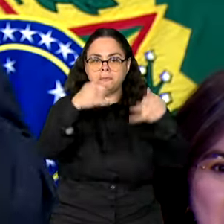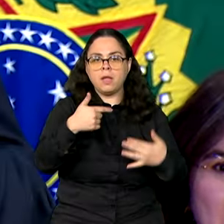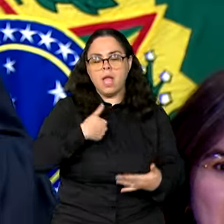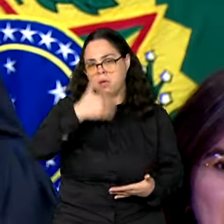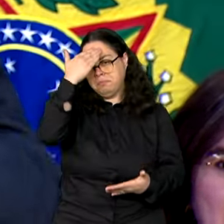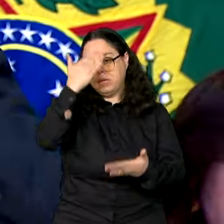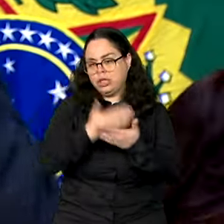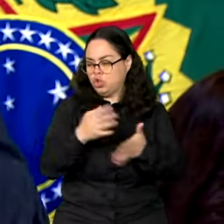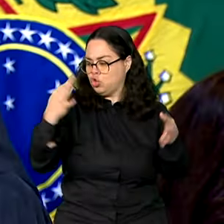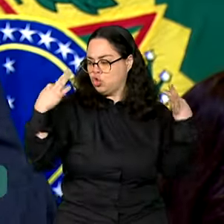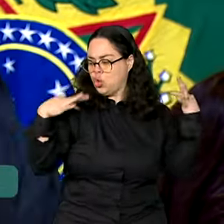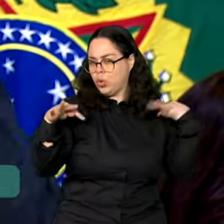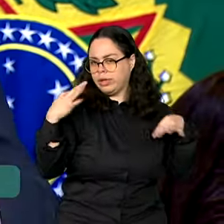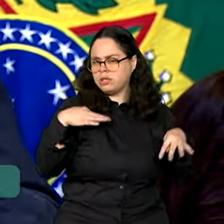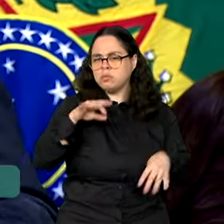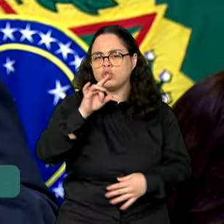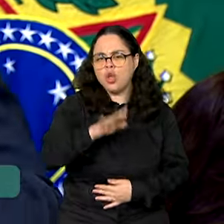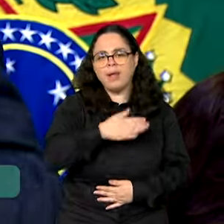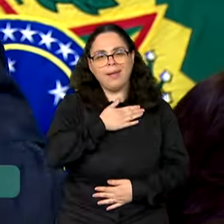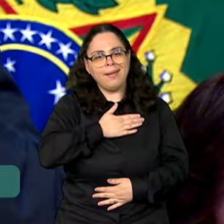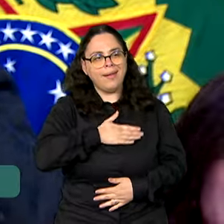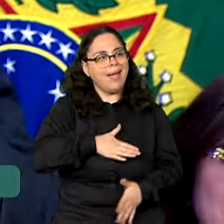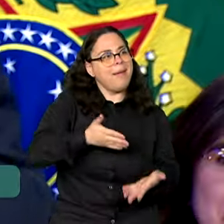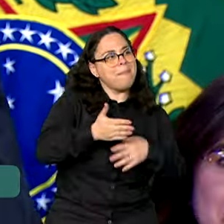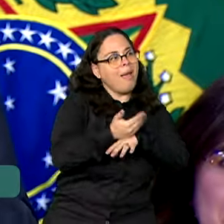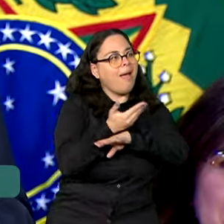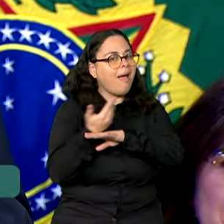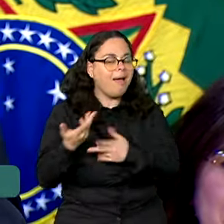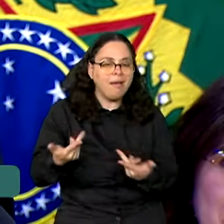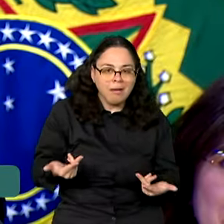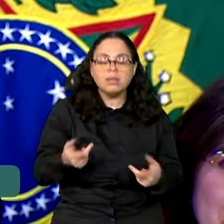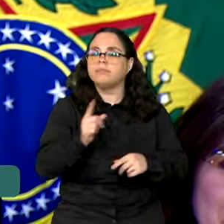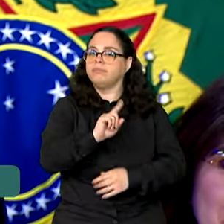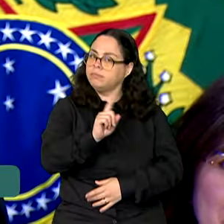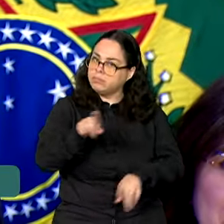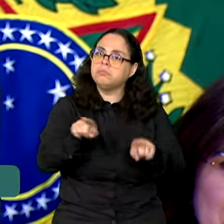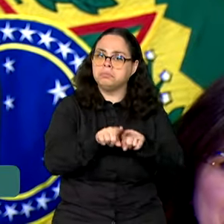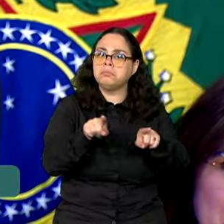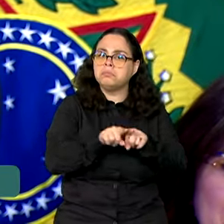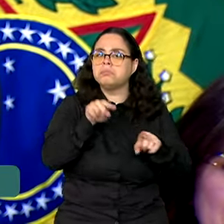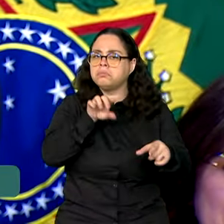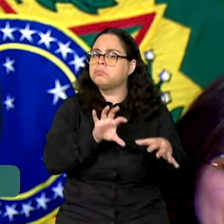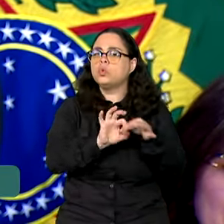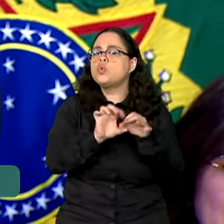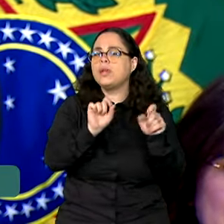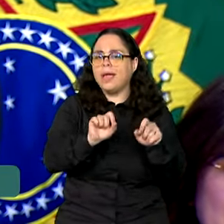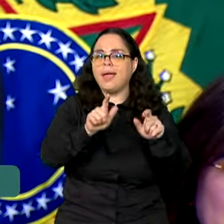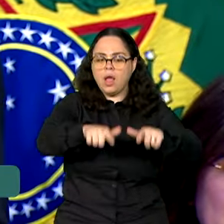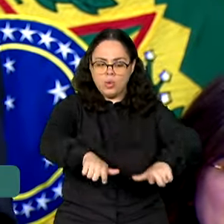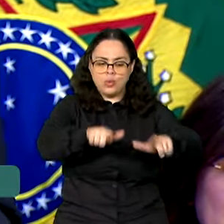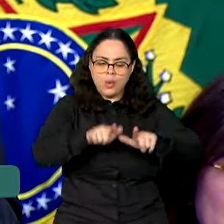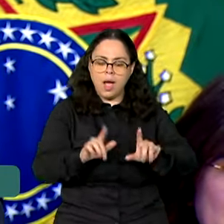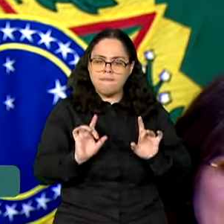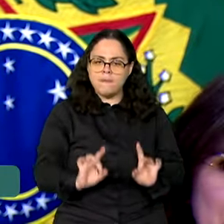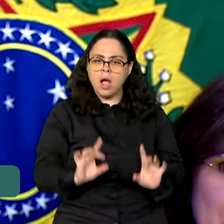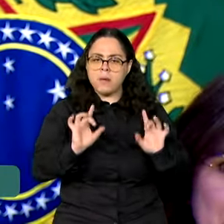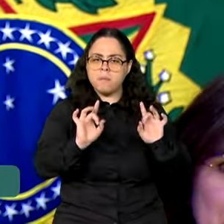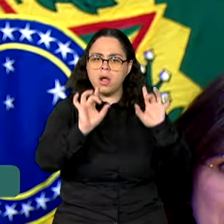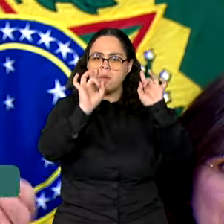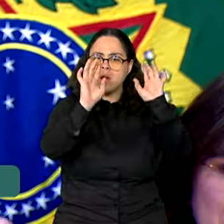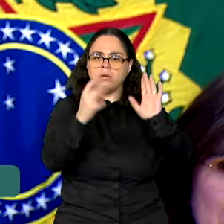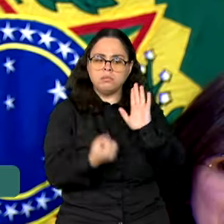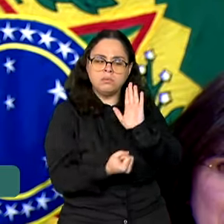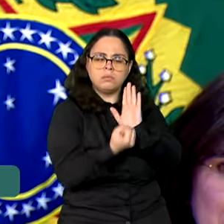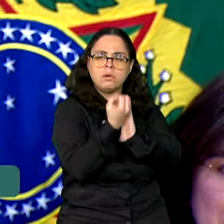não apenas como fonte de lazer, como um lugar especial para criar